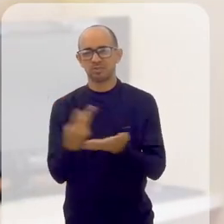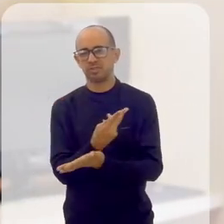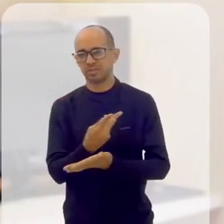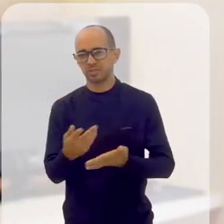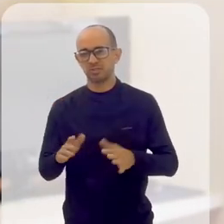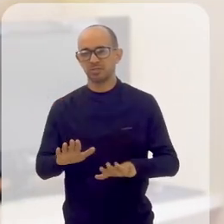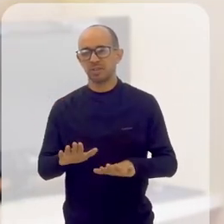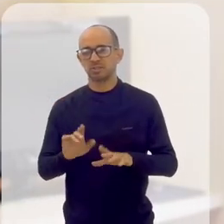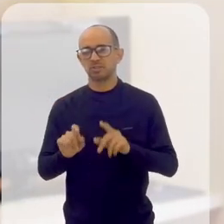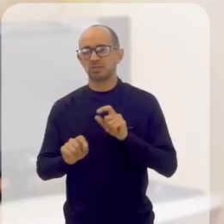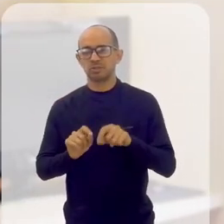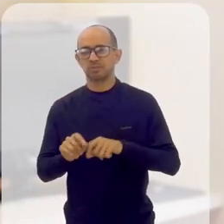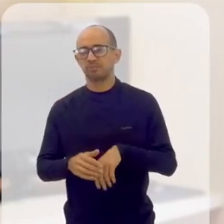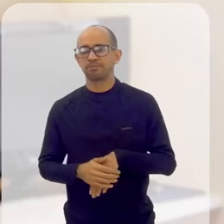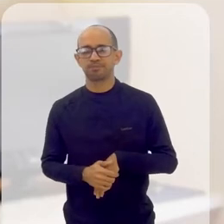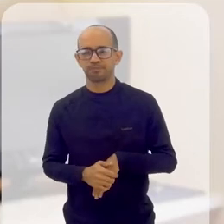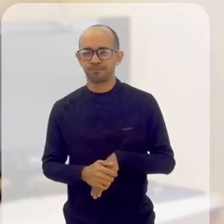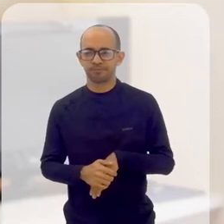mas, enfim.